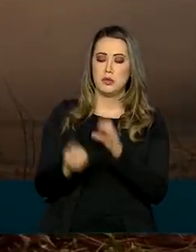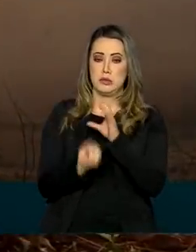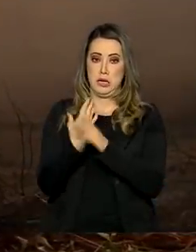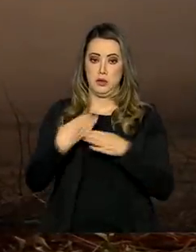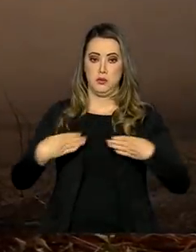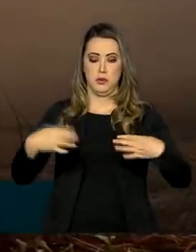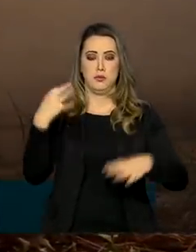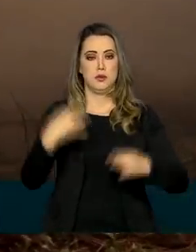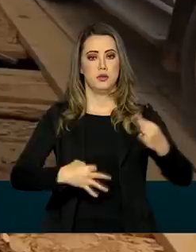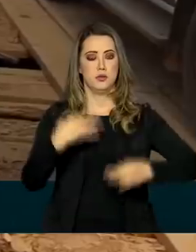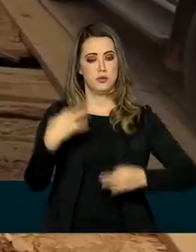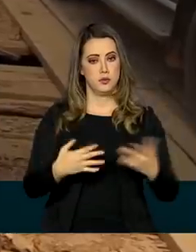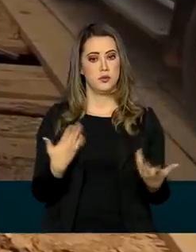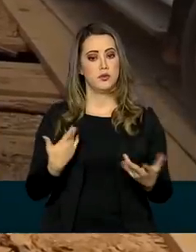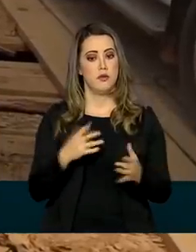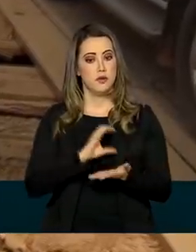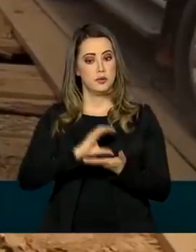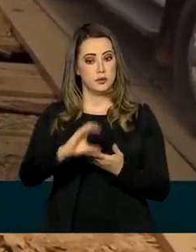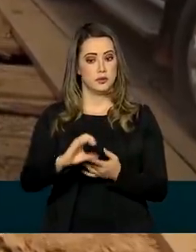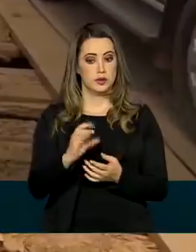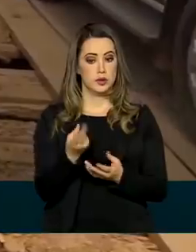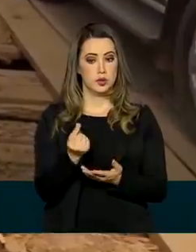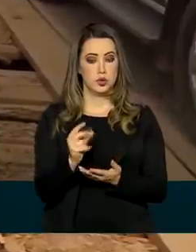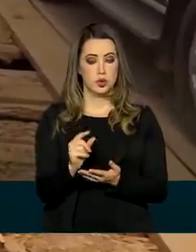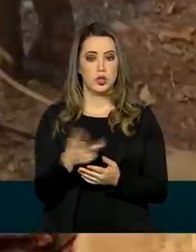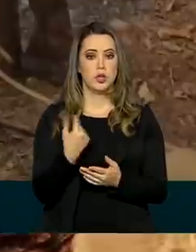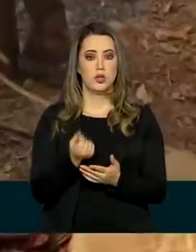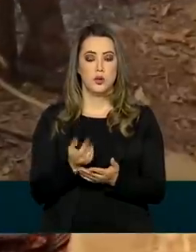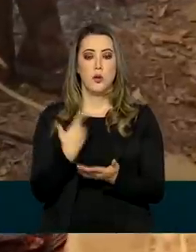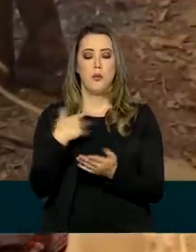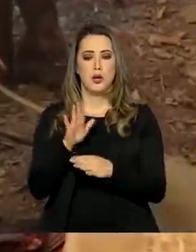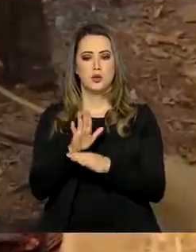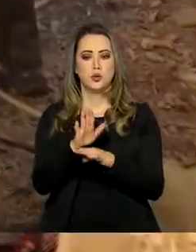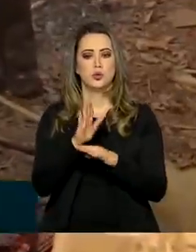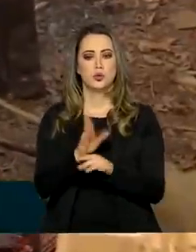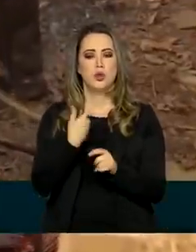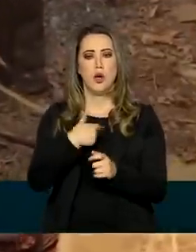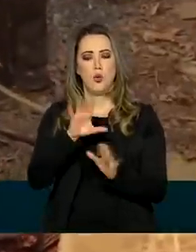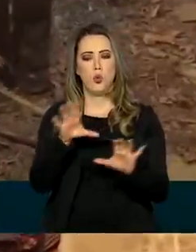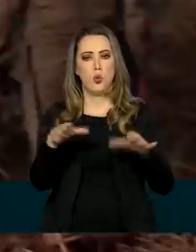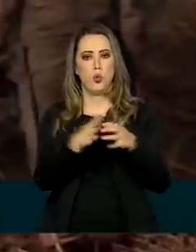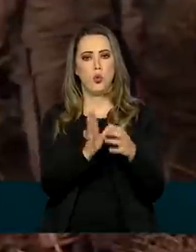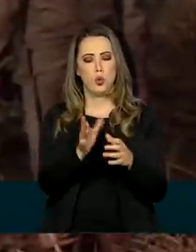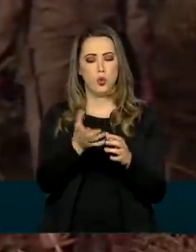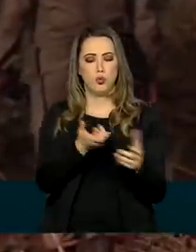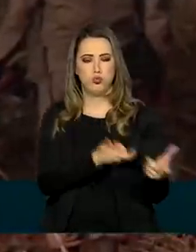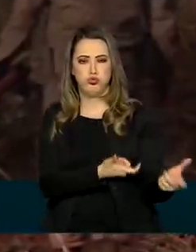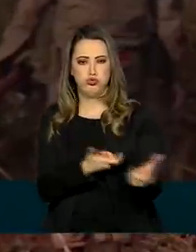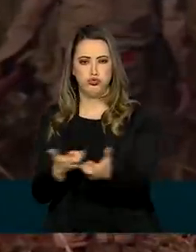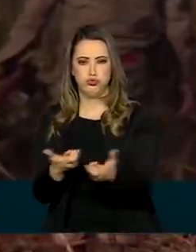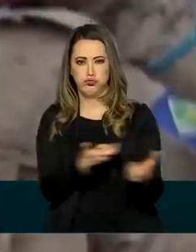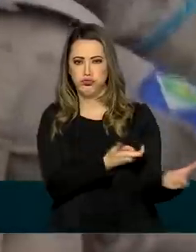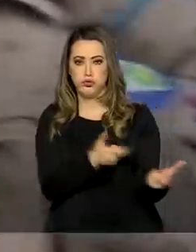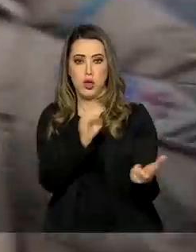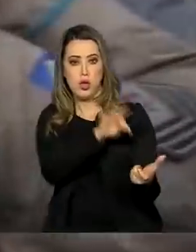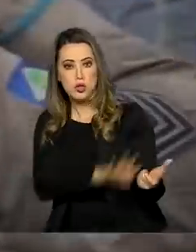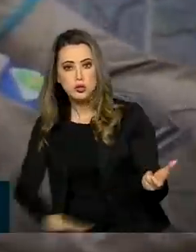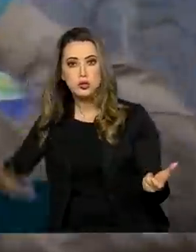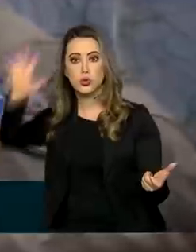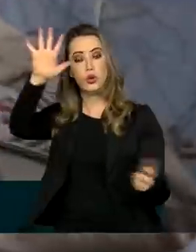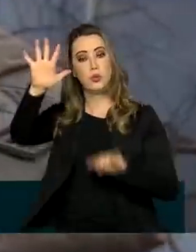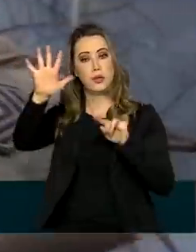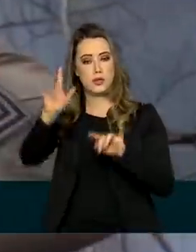Pública, vai destinar recursos para equipar os bombeiros militares de todo o país. Além disso, será criado um